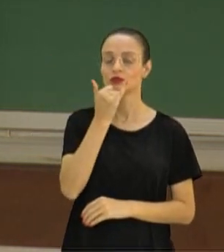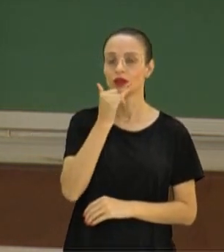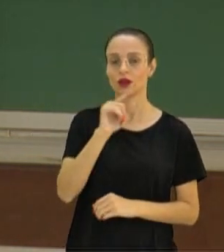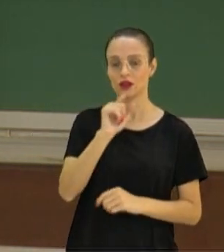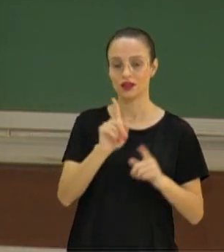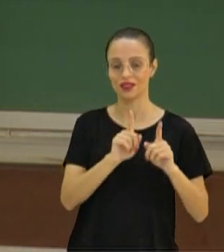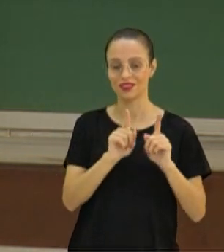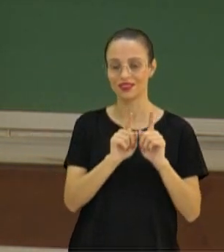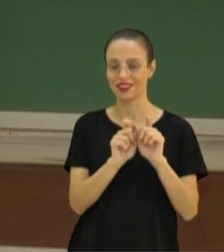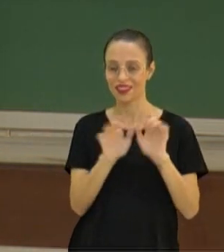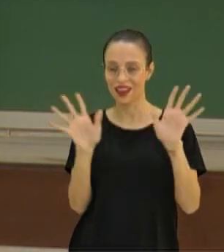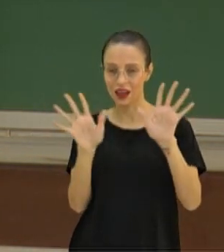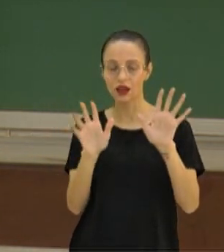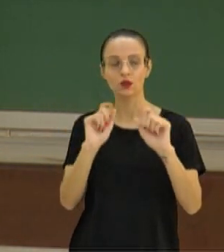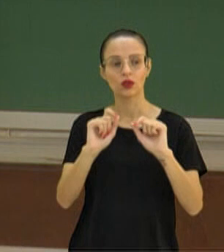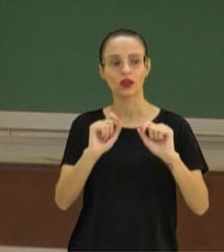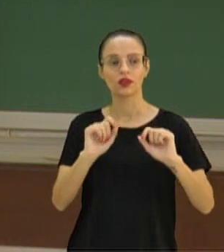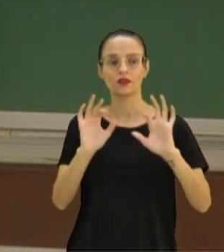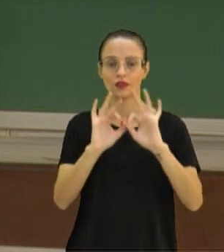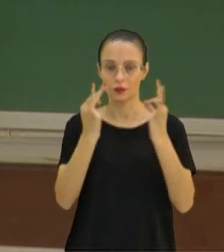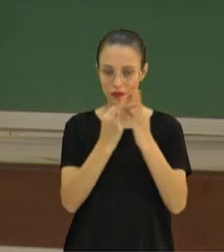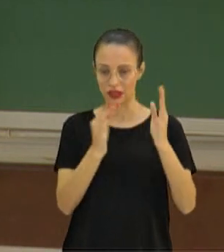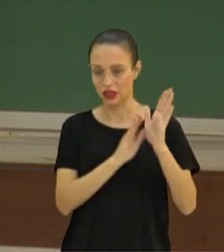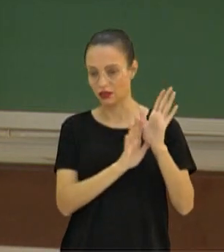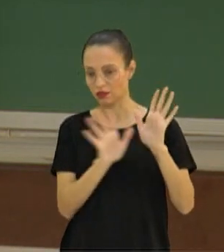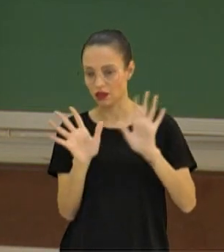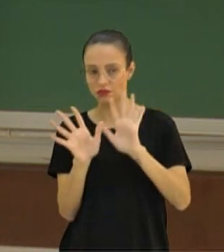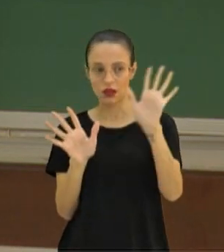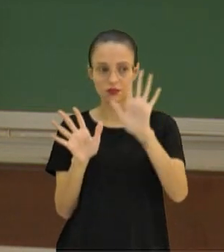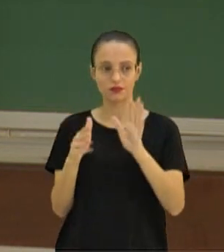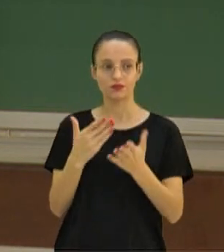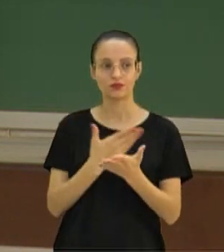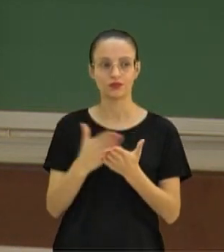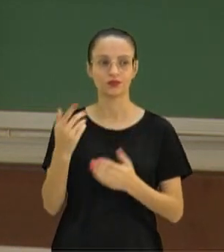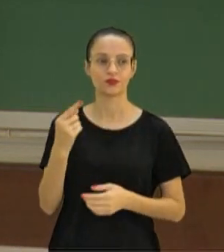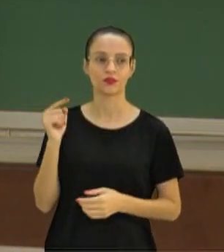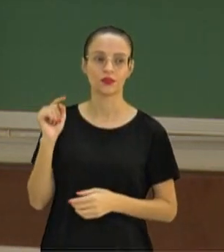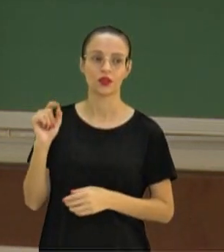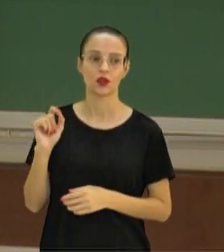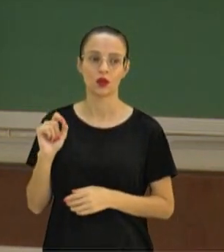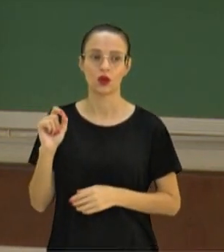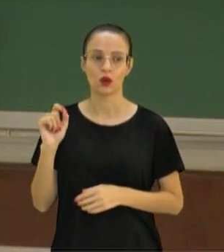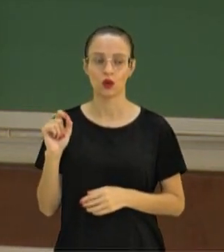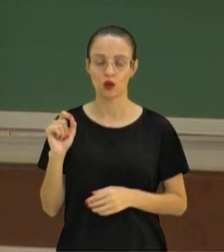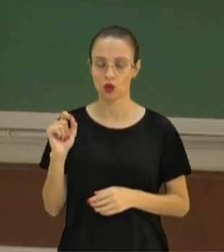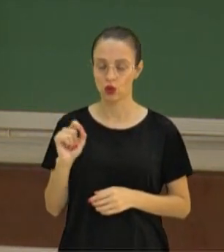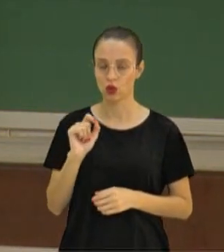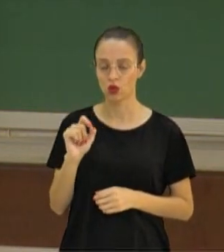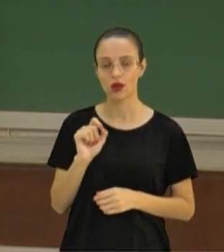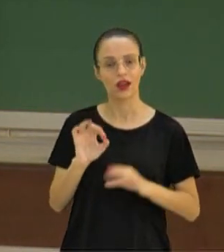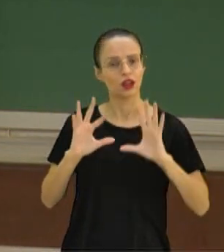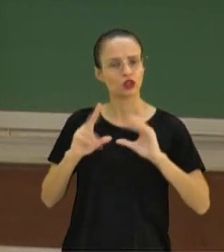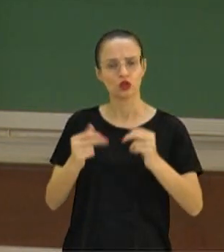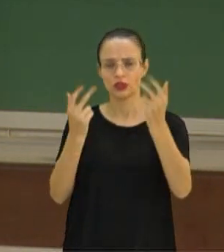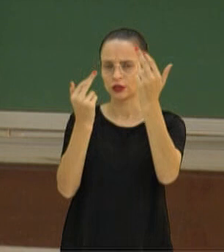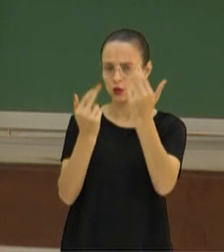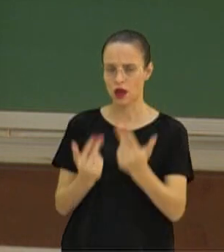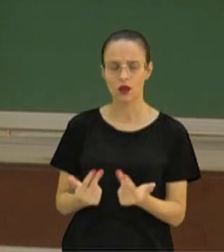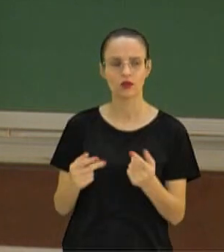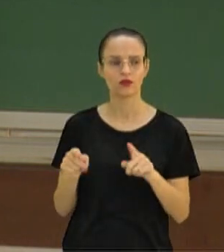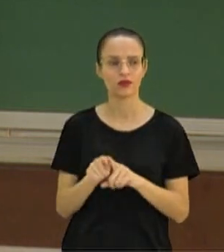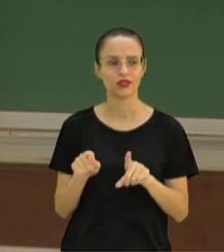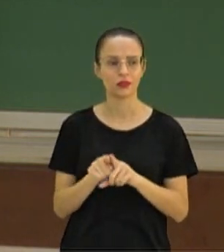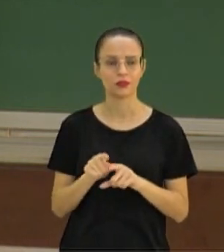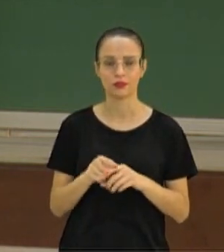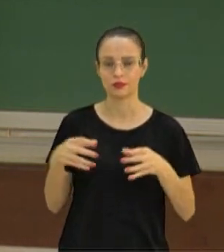Onde eu tenho aqui os ancestrais, nessa região inicial. Eu tenho um ancestral comum a todos os grupos. E